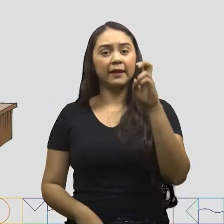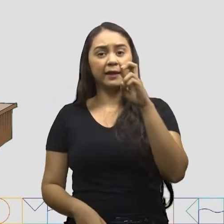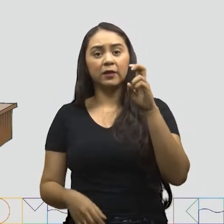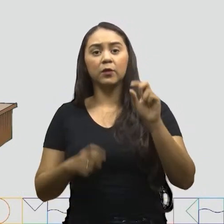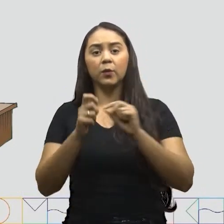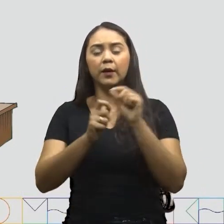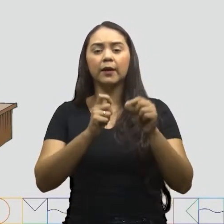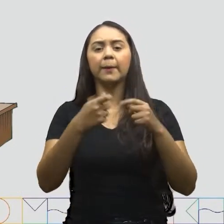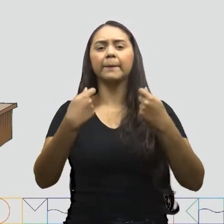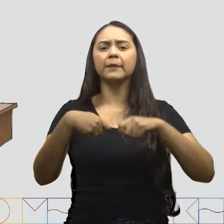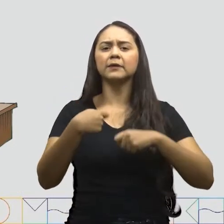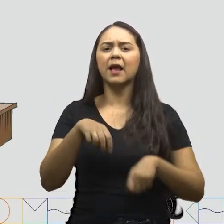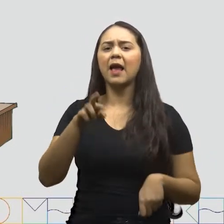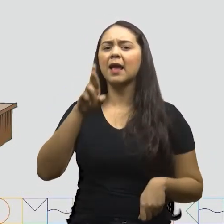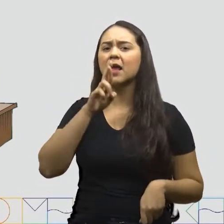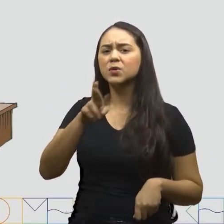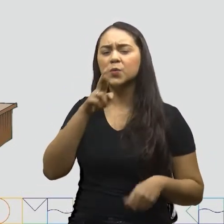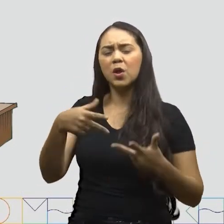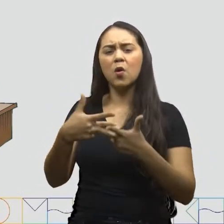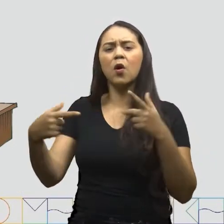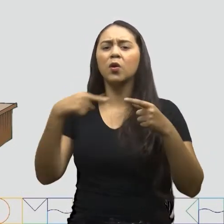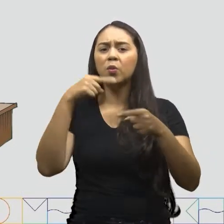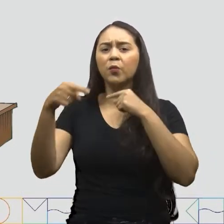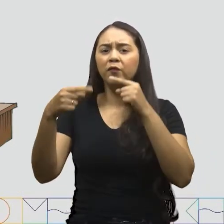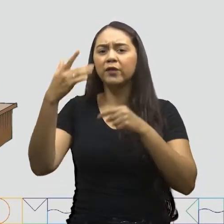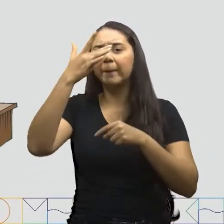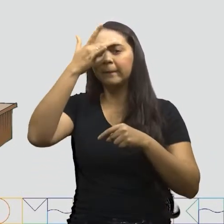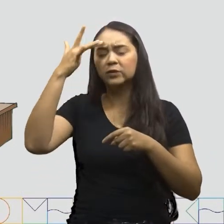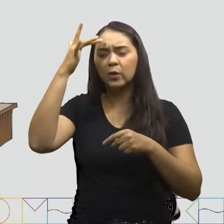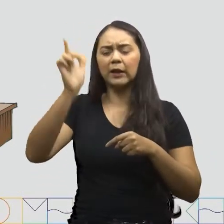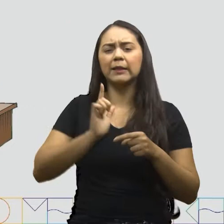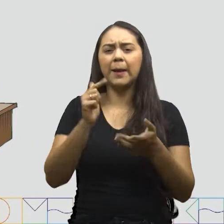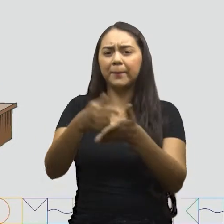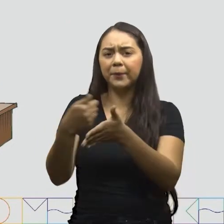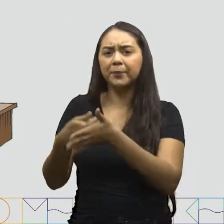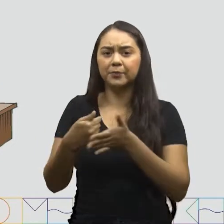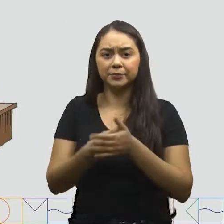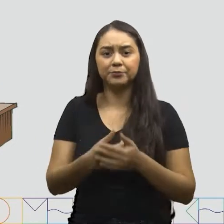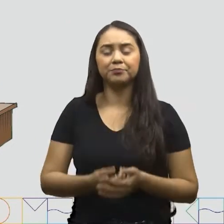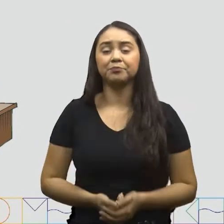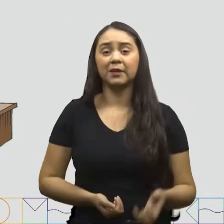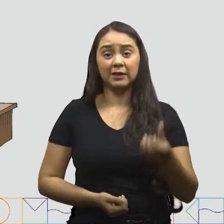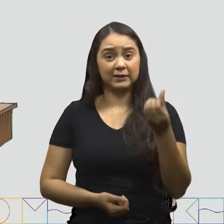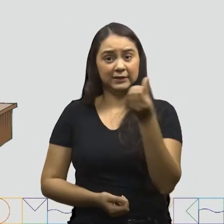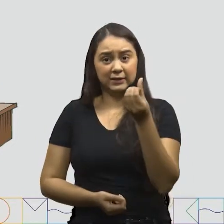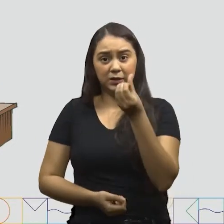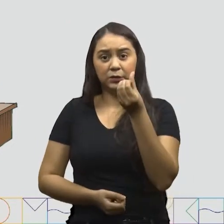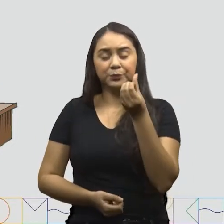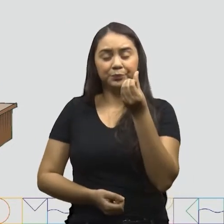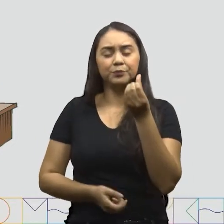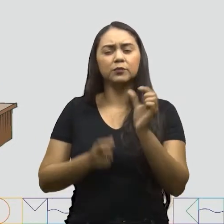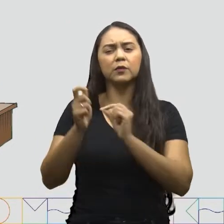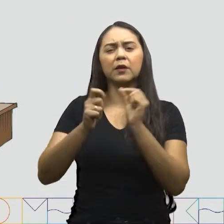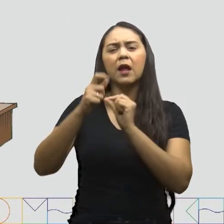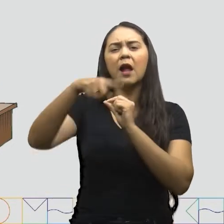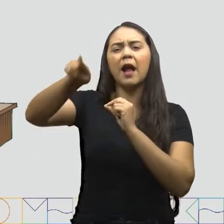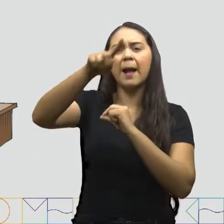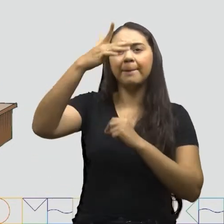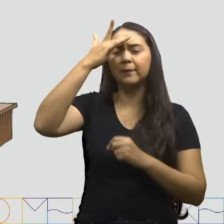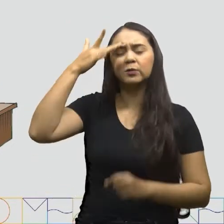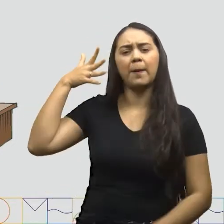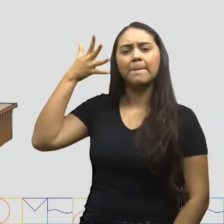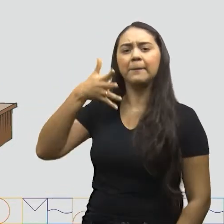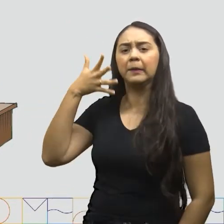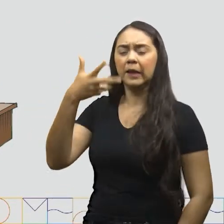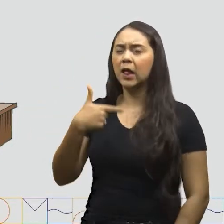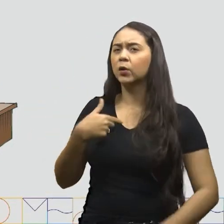dúvidas que surgirem sobre o que foi apresentado Sexto passo Ouvir a apresentação dos